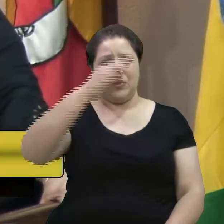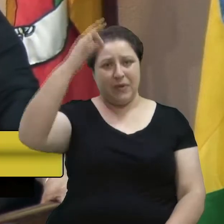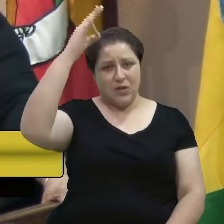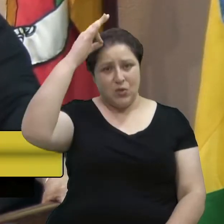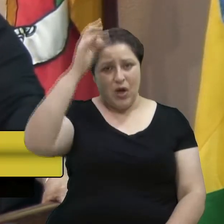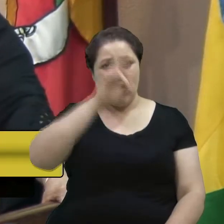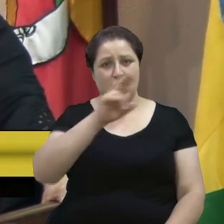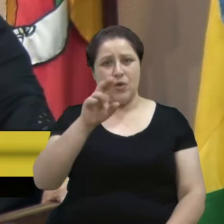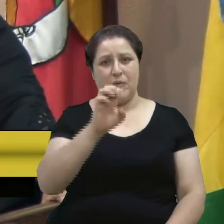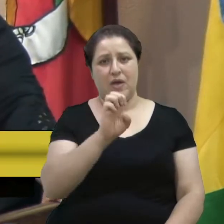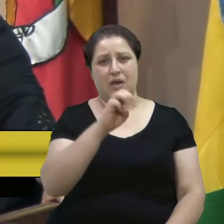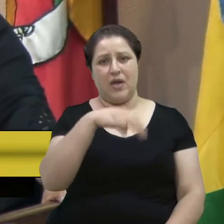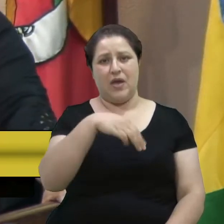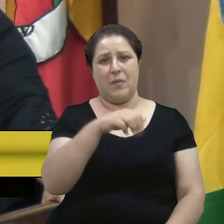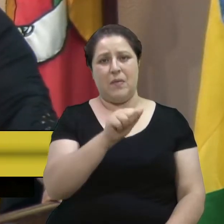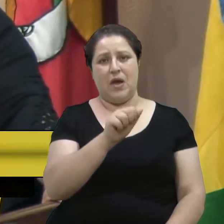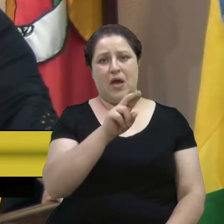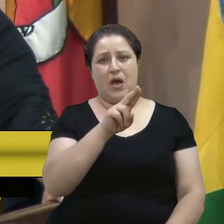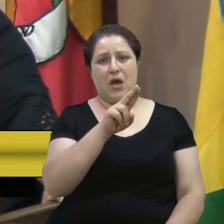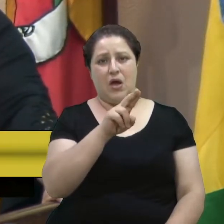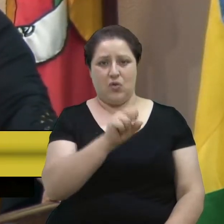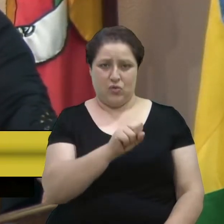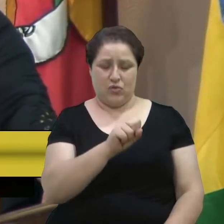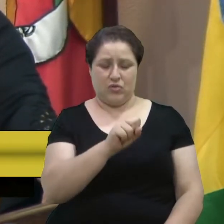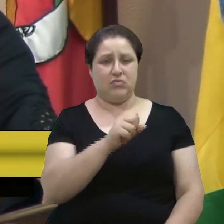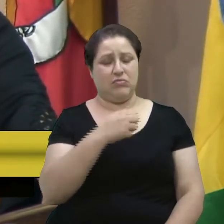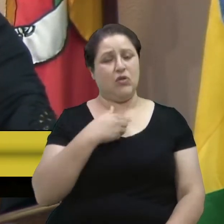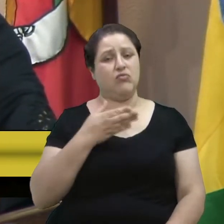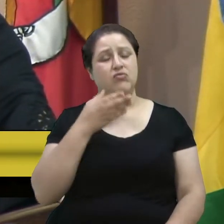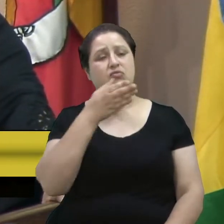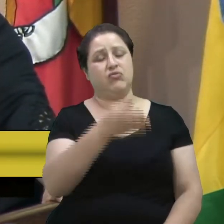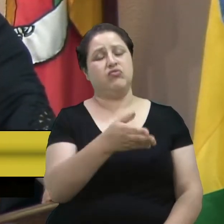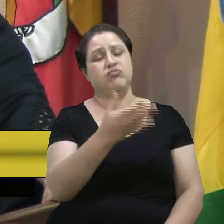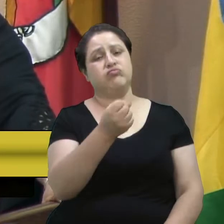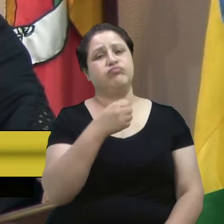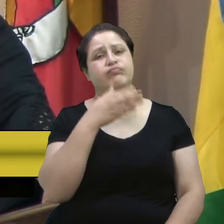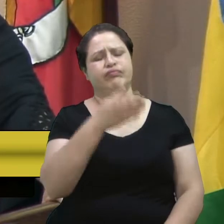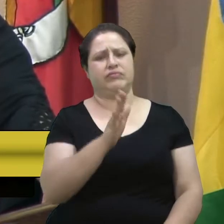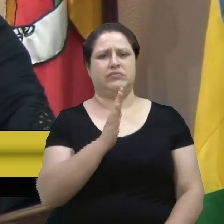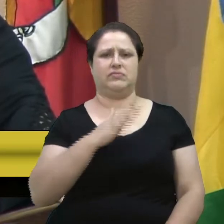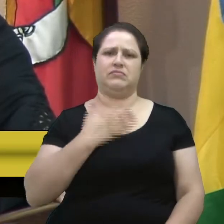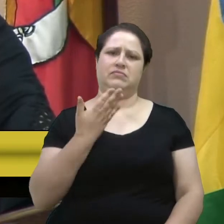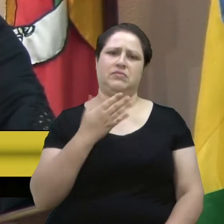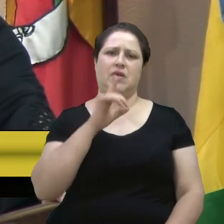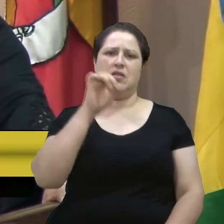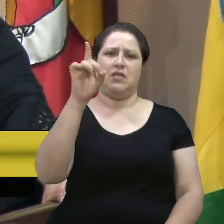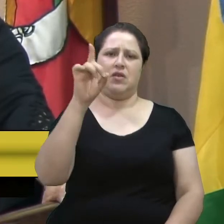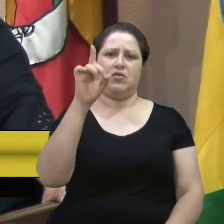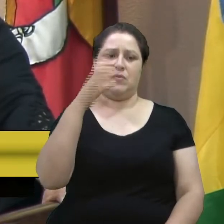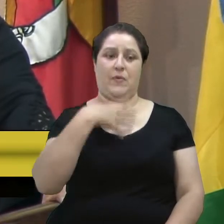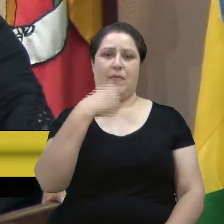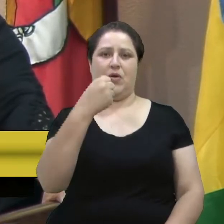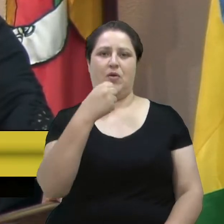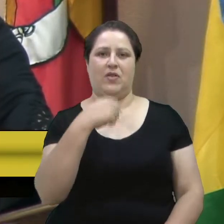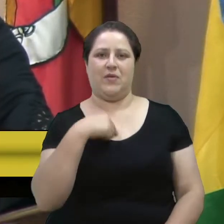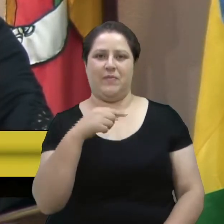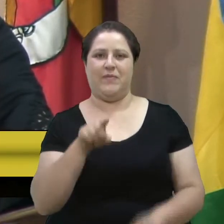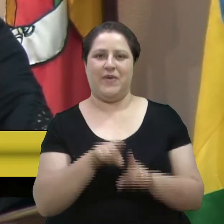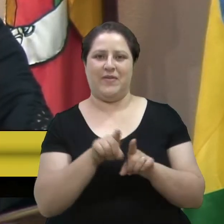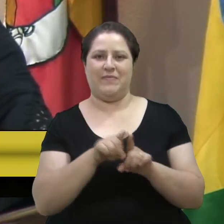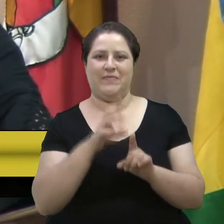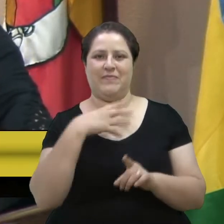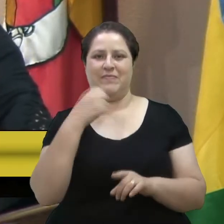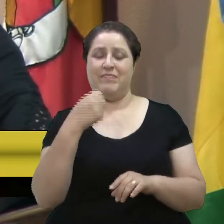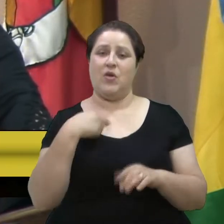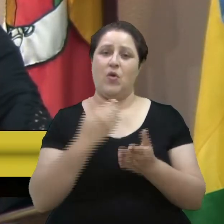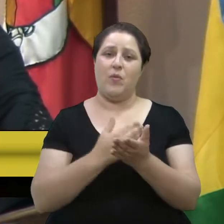E aí, fui pega, de surpresa, né? E aí, Deus me pegou também. E aí, eu comecei